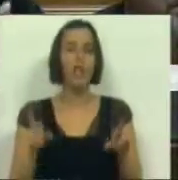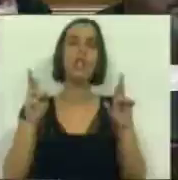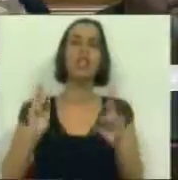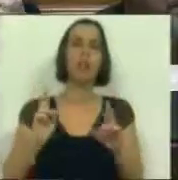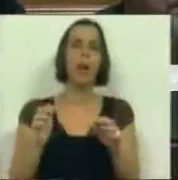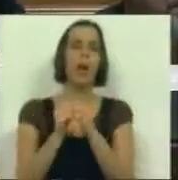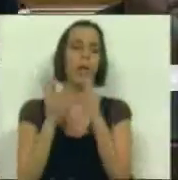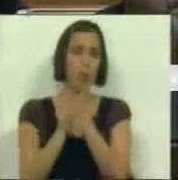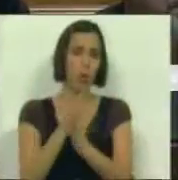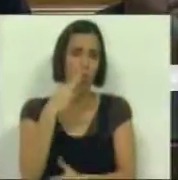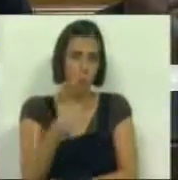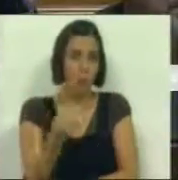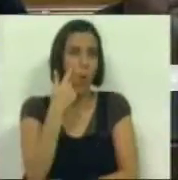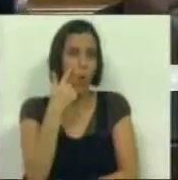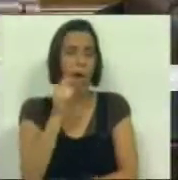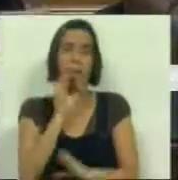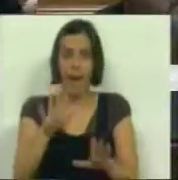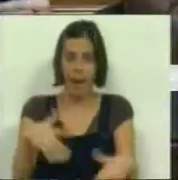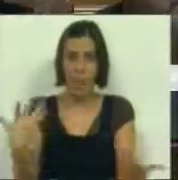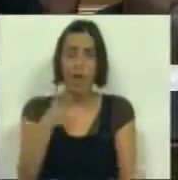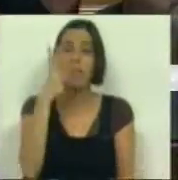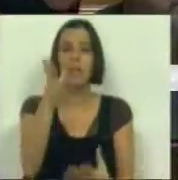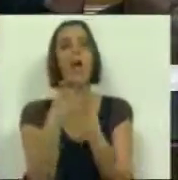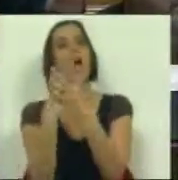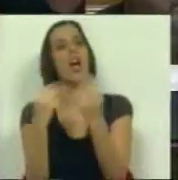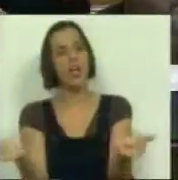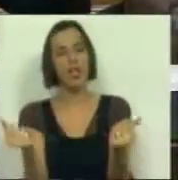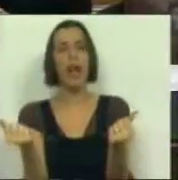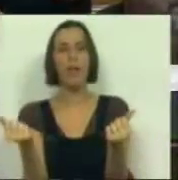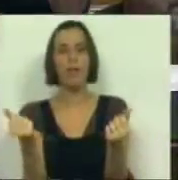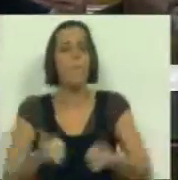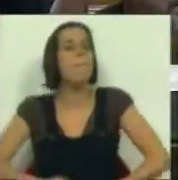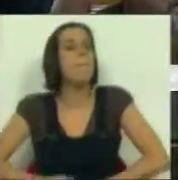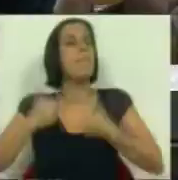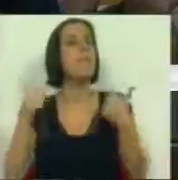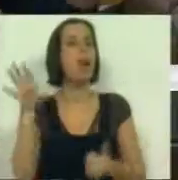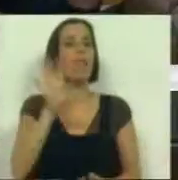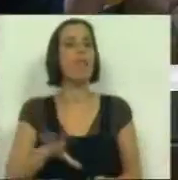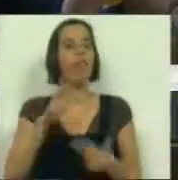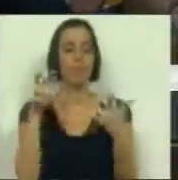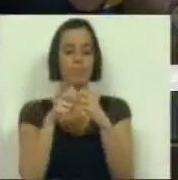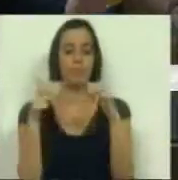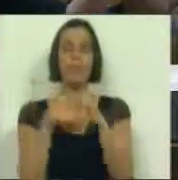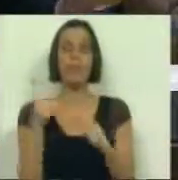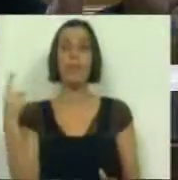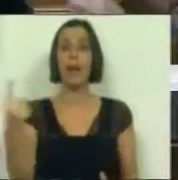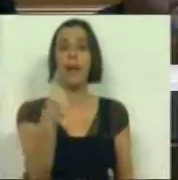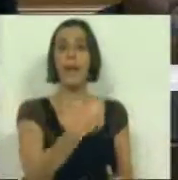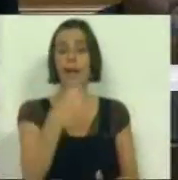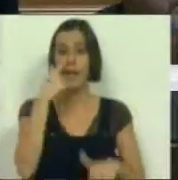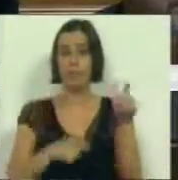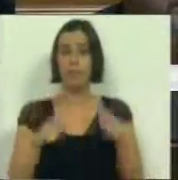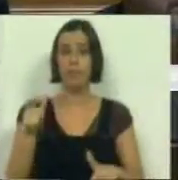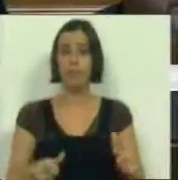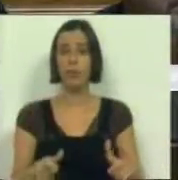expectativas de todos eles, se é capaz de dizer que resolverá da melhor forma o problema de cada uma destas